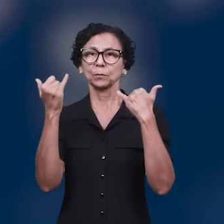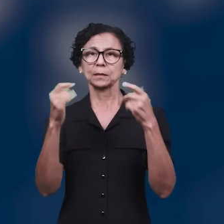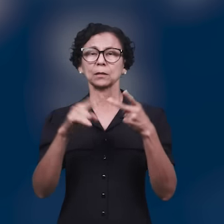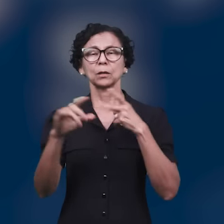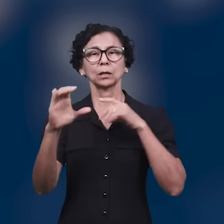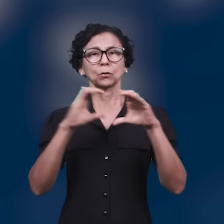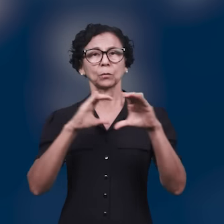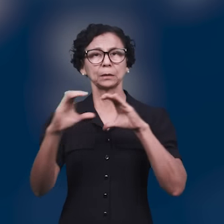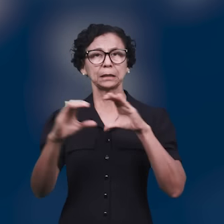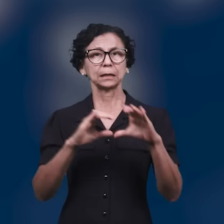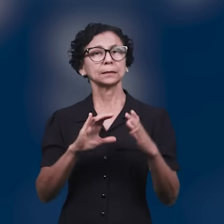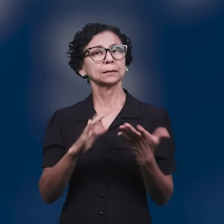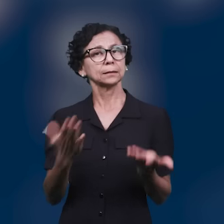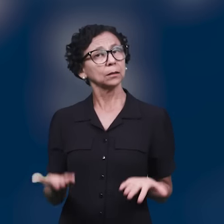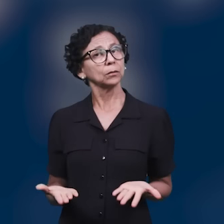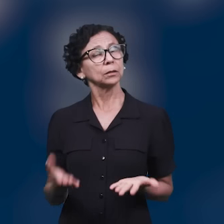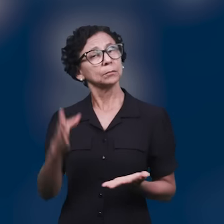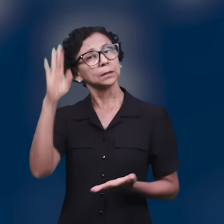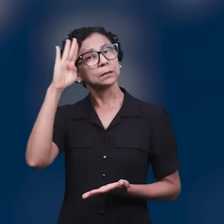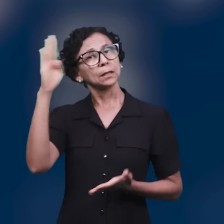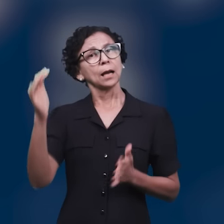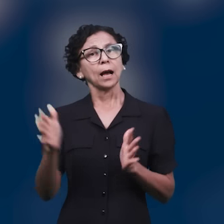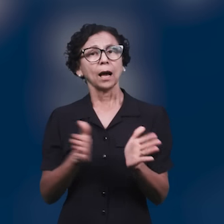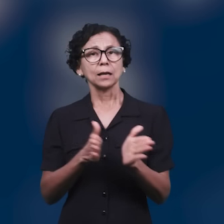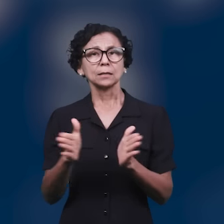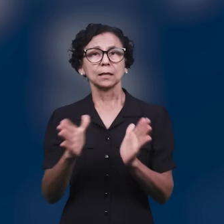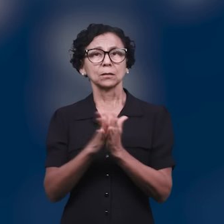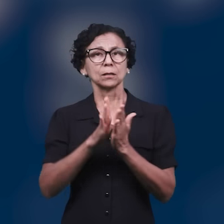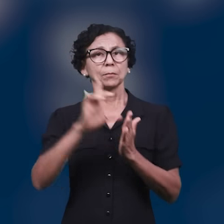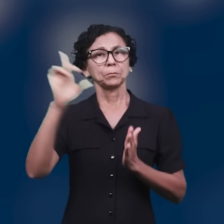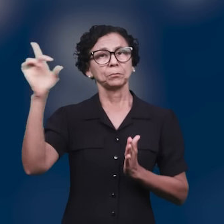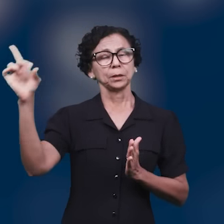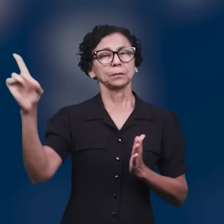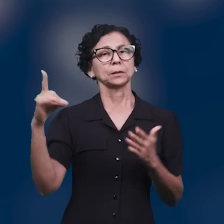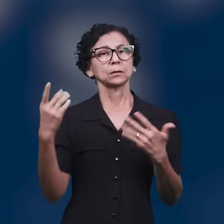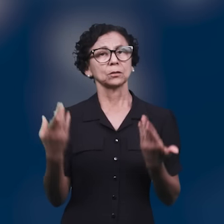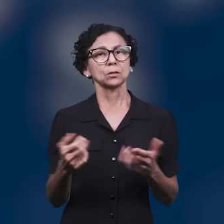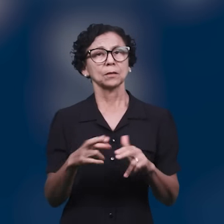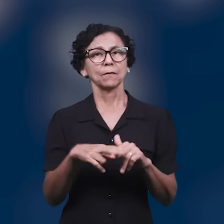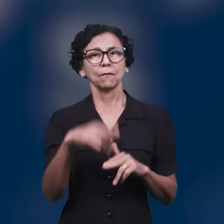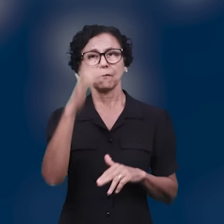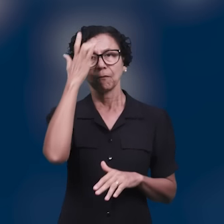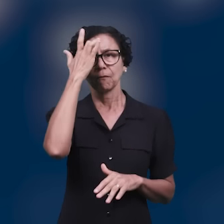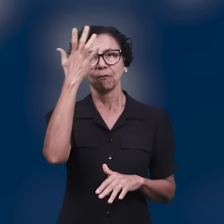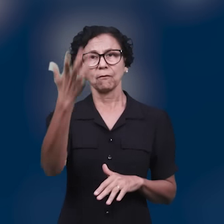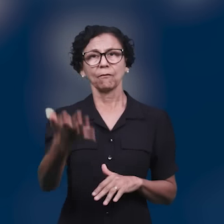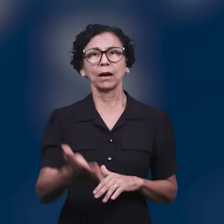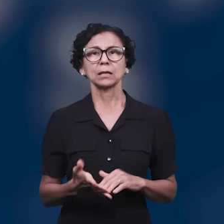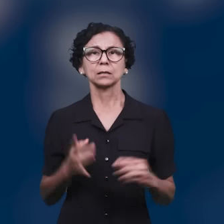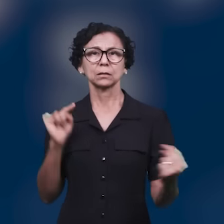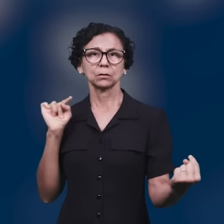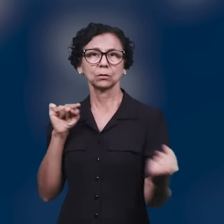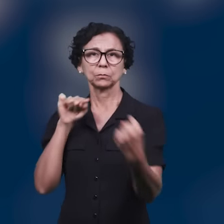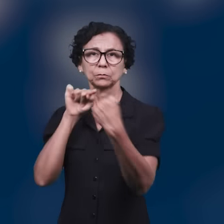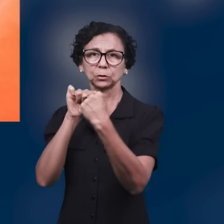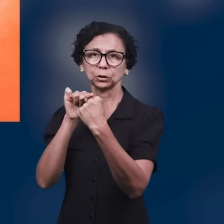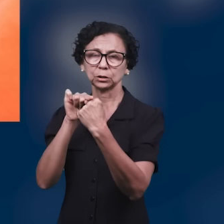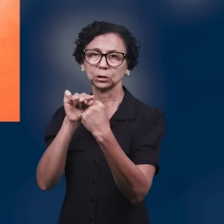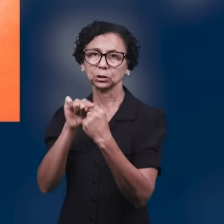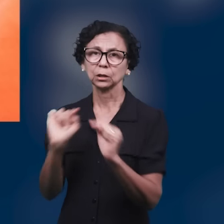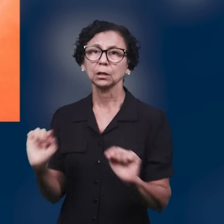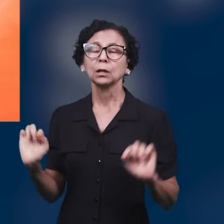comunicação e, principalmente, o acesso à Palavra do Senhor, de forma facilitada e objetiva.